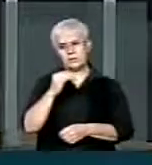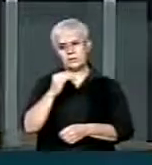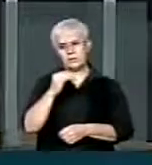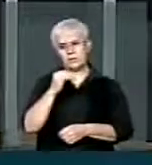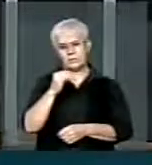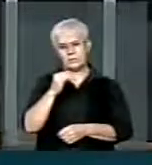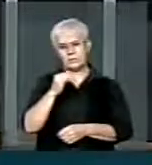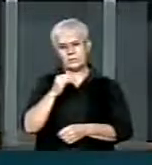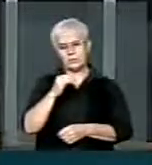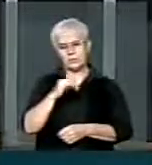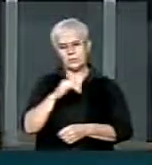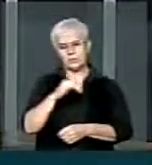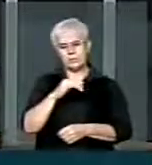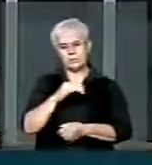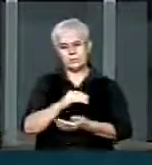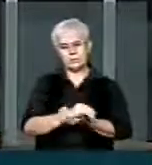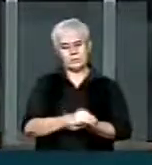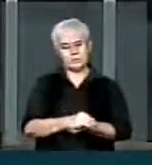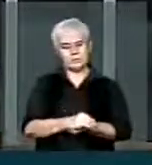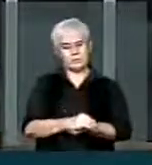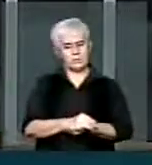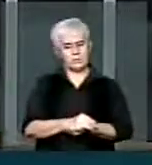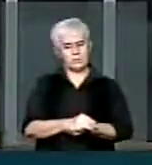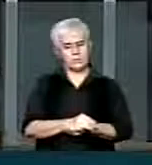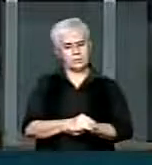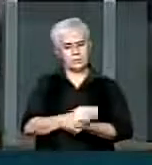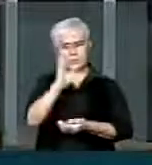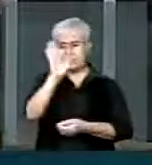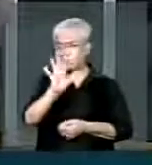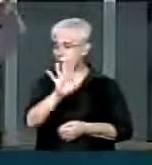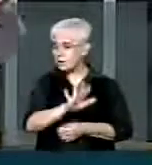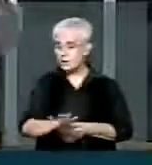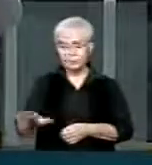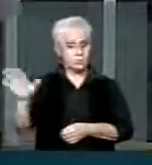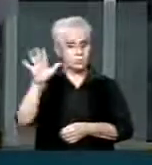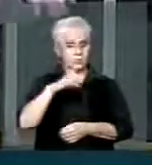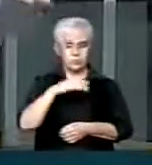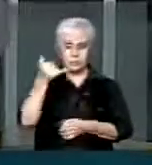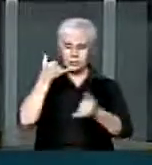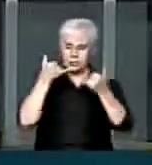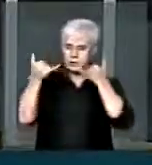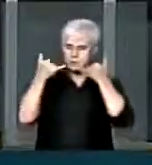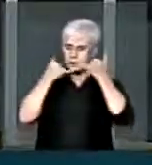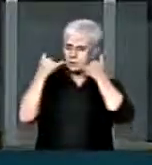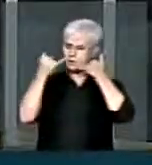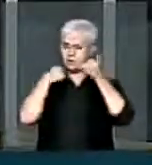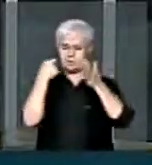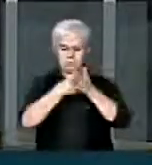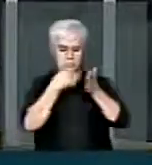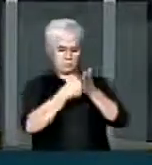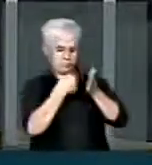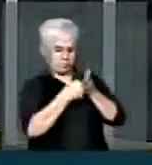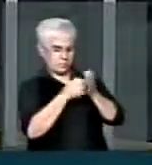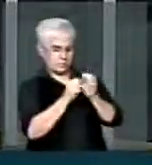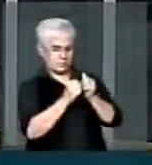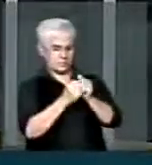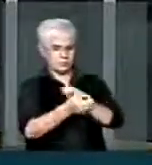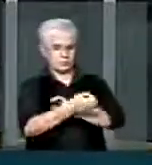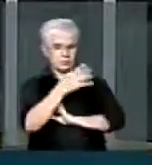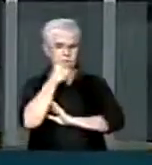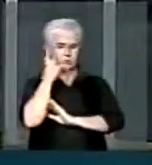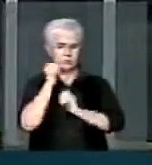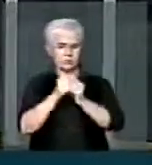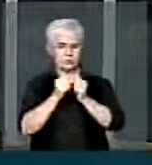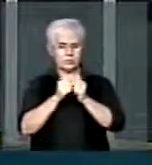e Dona Andalva com o Dino, com tanta gente. E aí, no Brasil inteiro, me cobrando, cobrando outros deputados que a gente possa